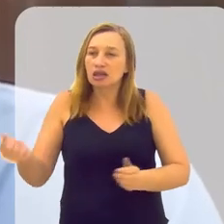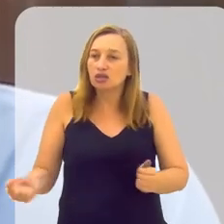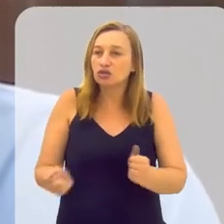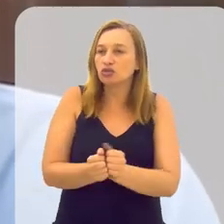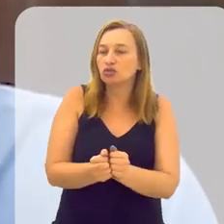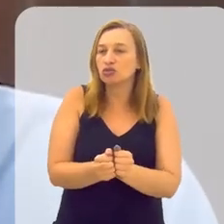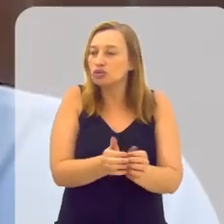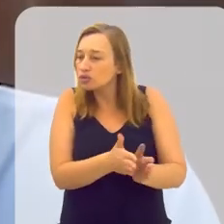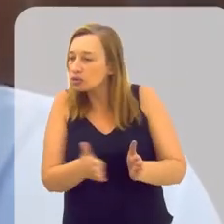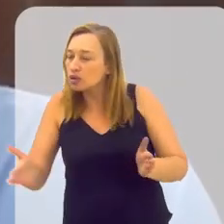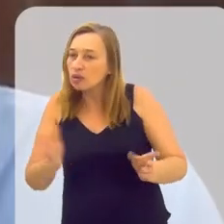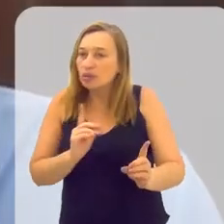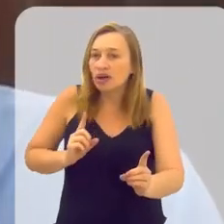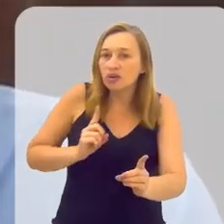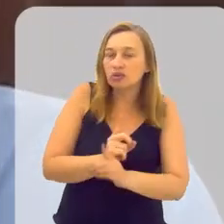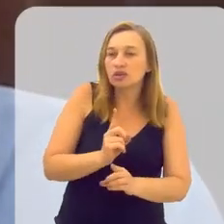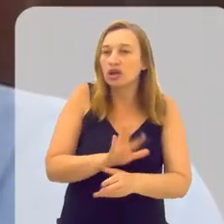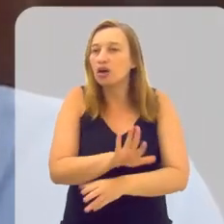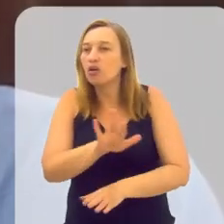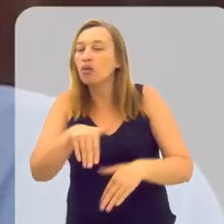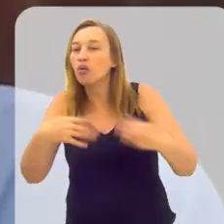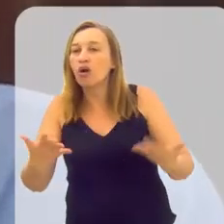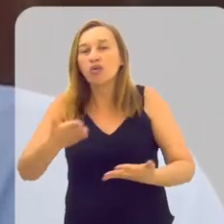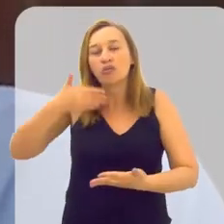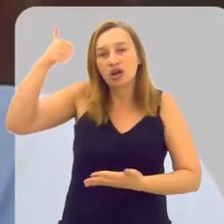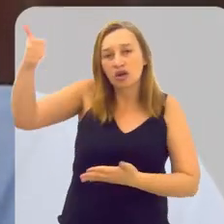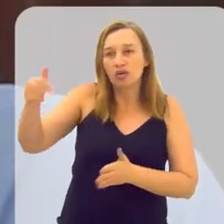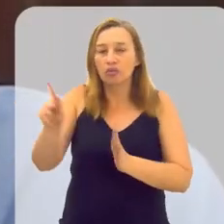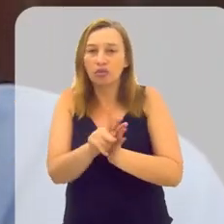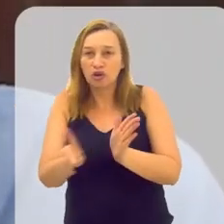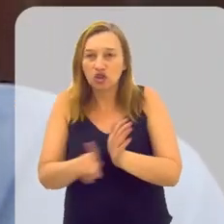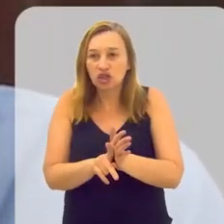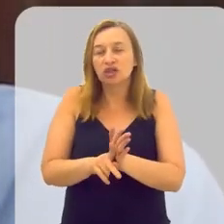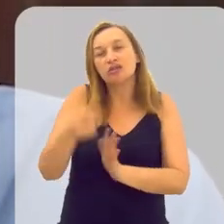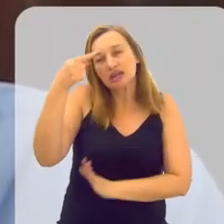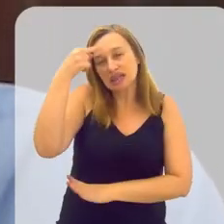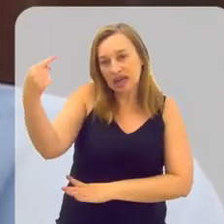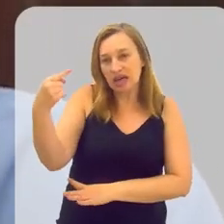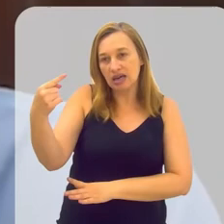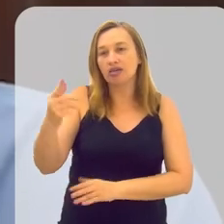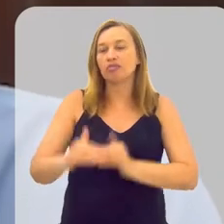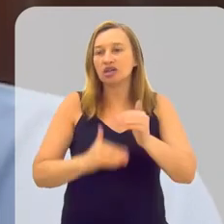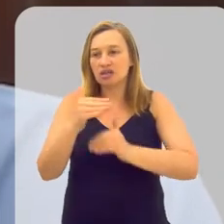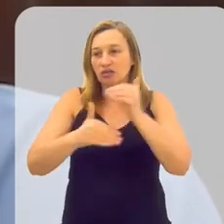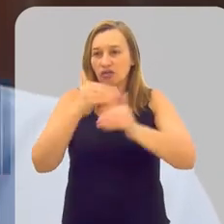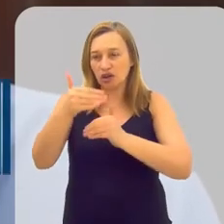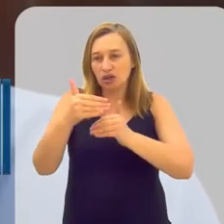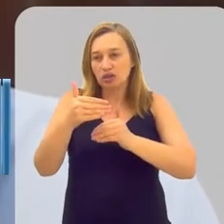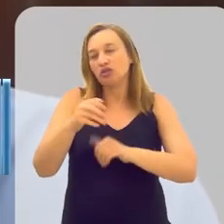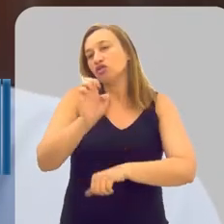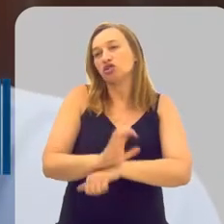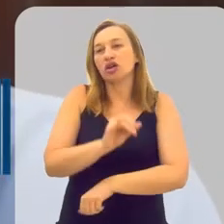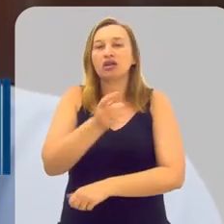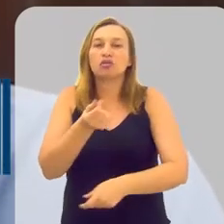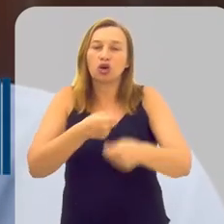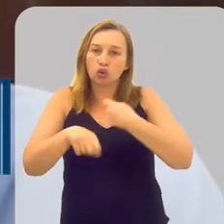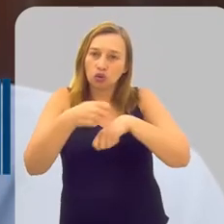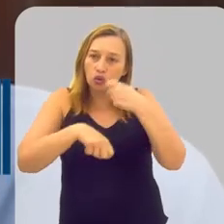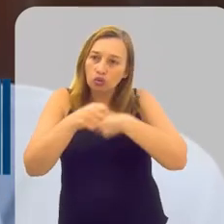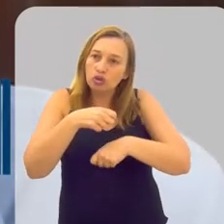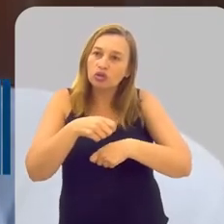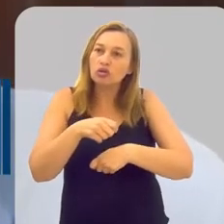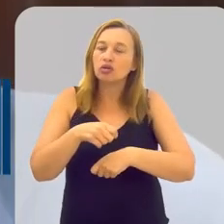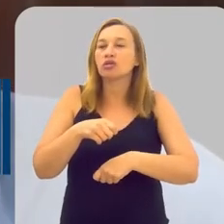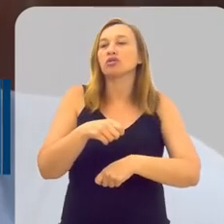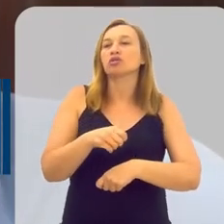participar nesse processo, para encontrar quais são os melhores projetos, quais são as melhores ideias para desenvolvimento do Estado